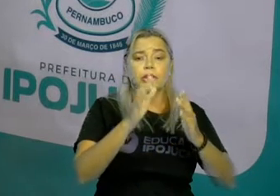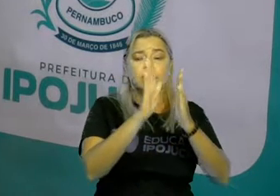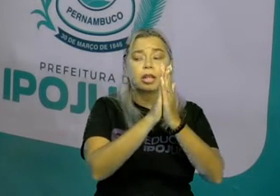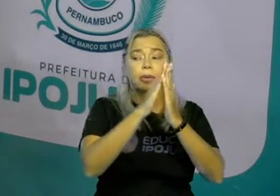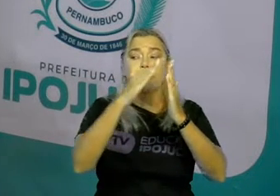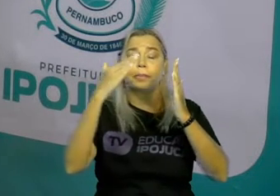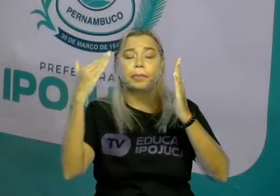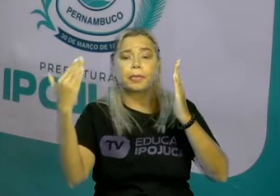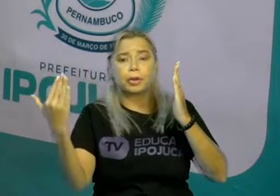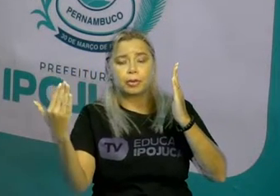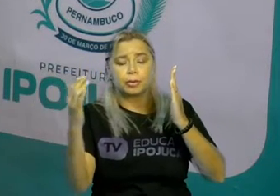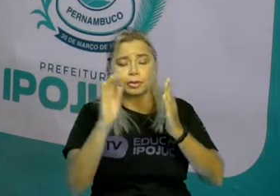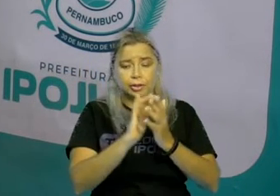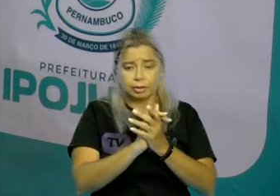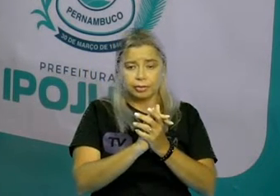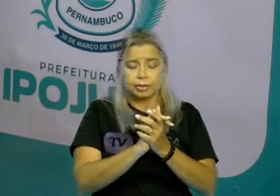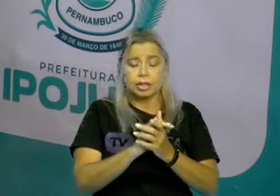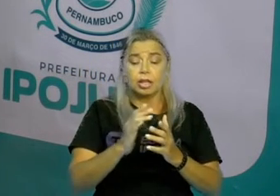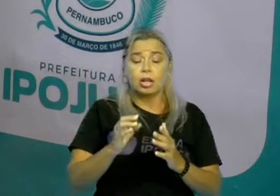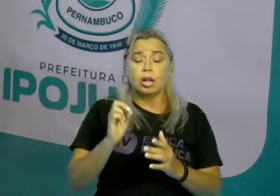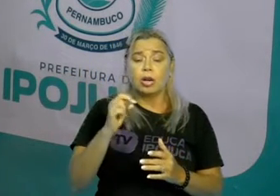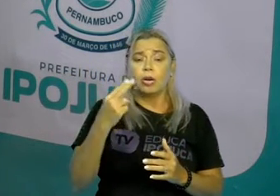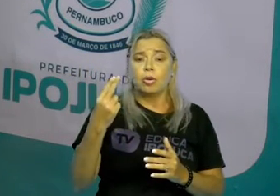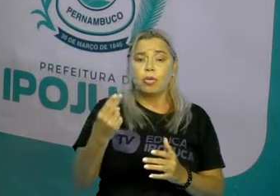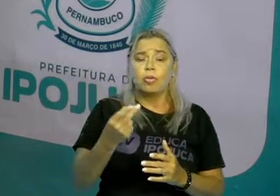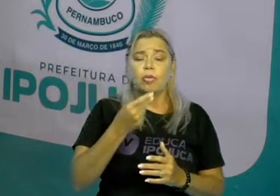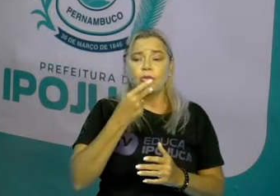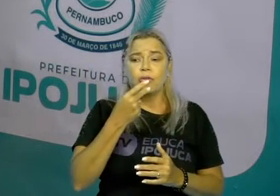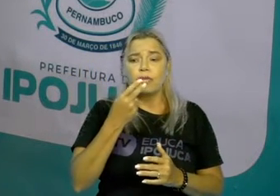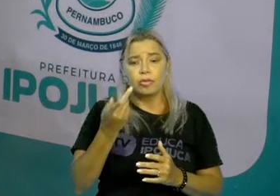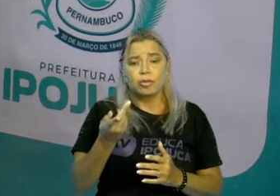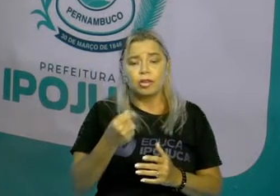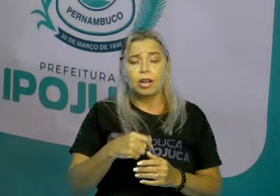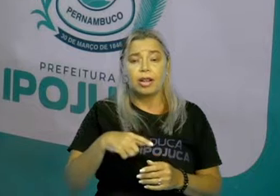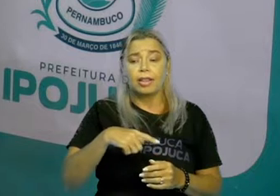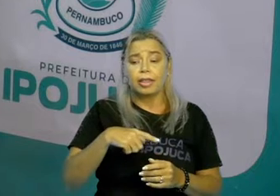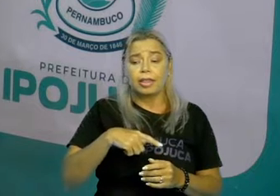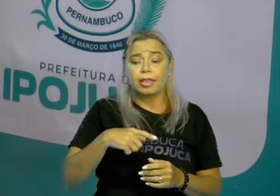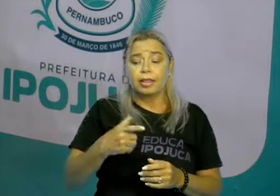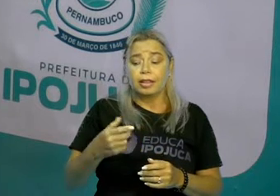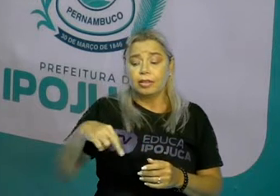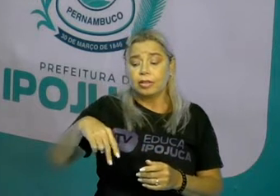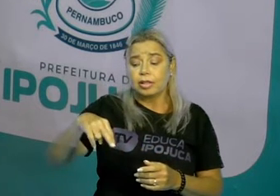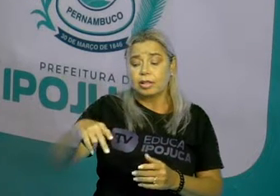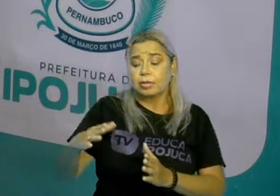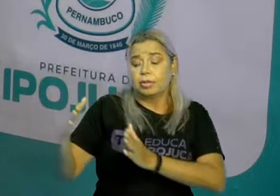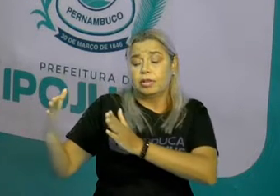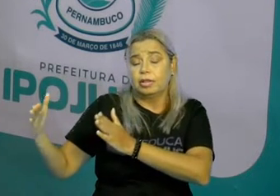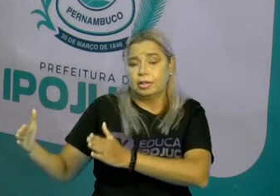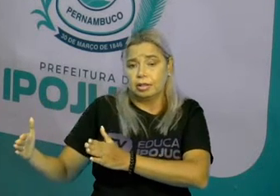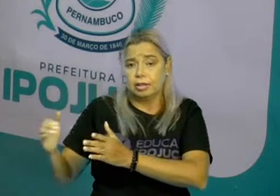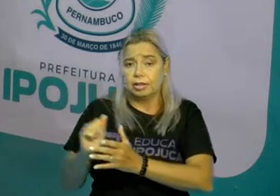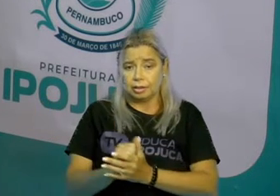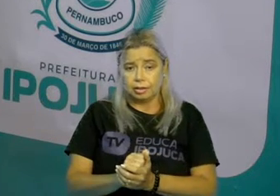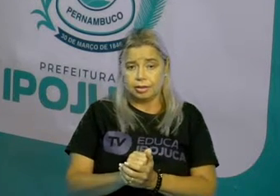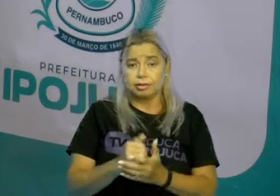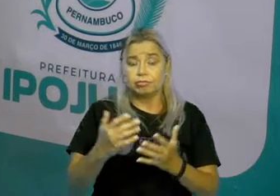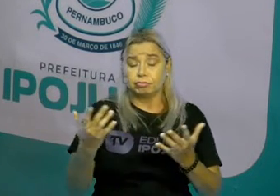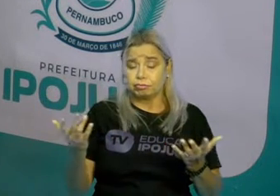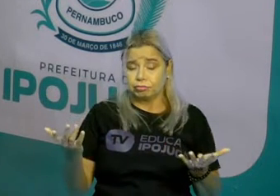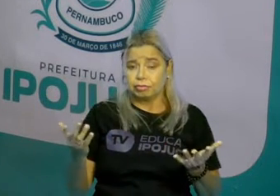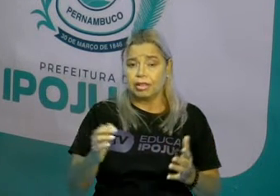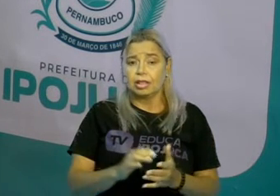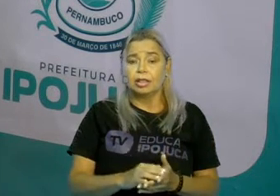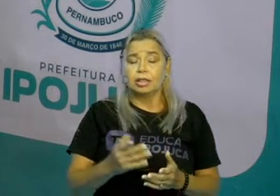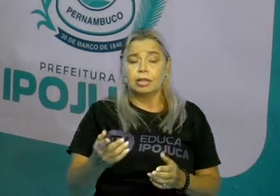ou eu vou para a direita, porque tem um monitor para eu me expressar melhor para vocês. Então, vai depender do